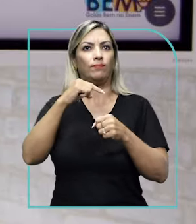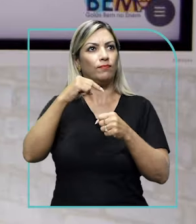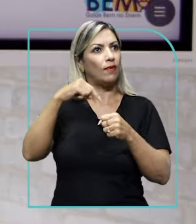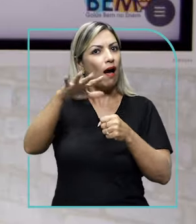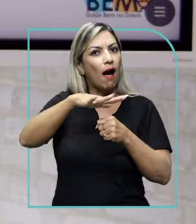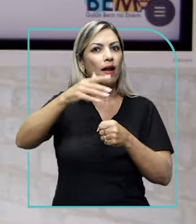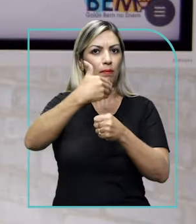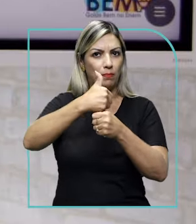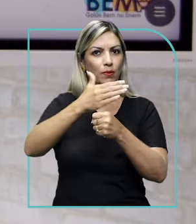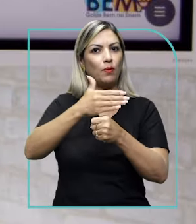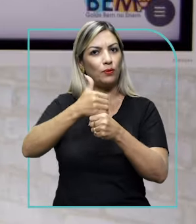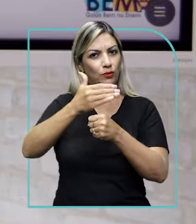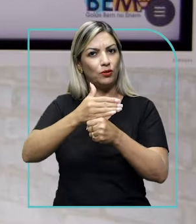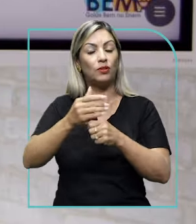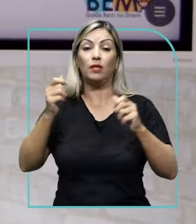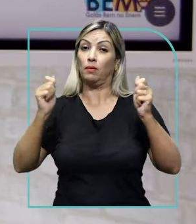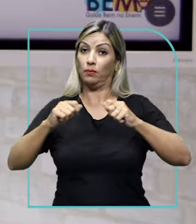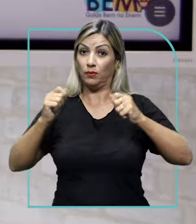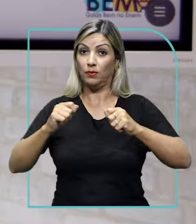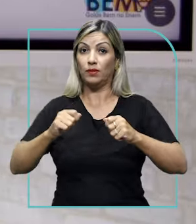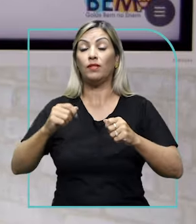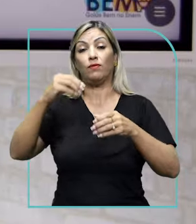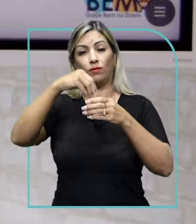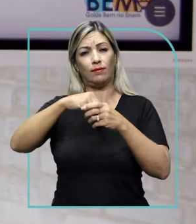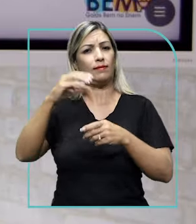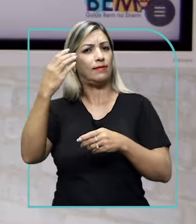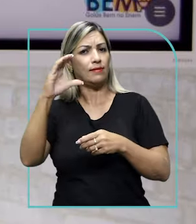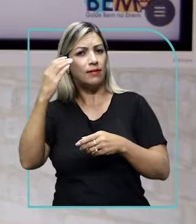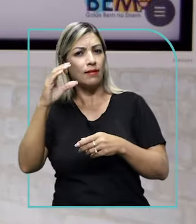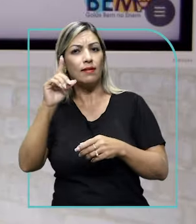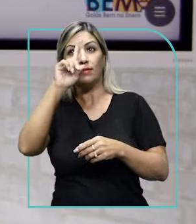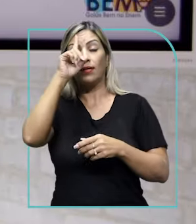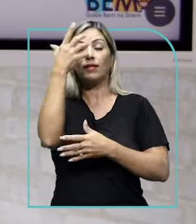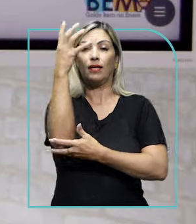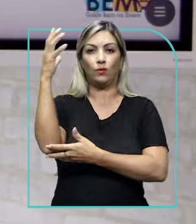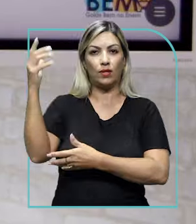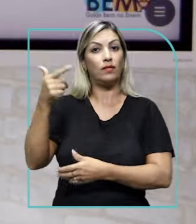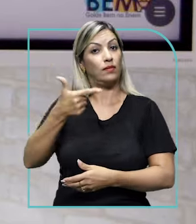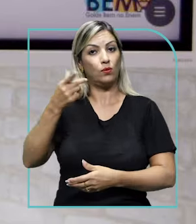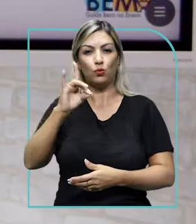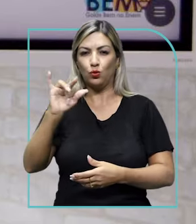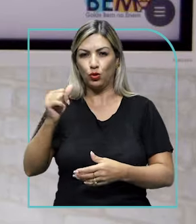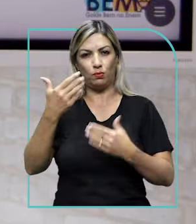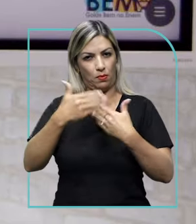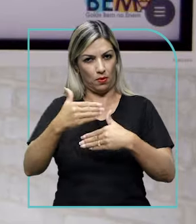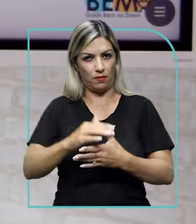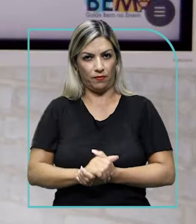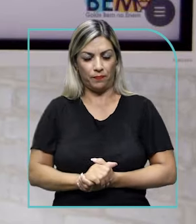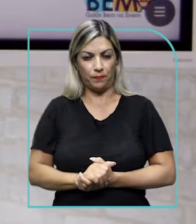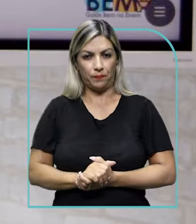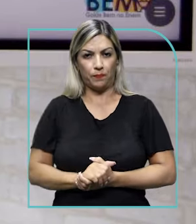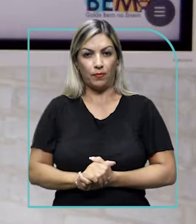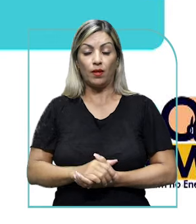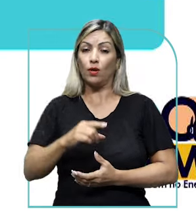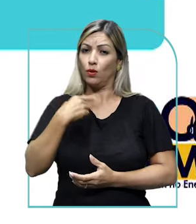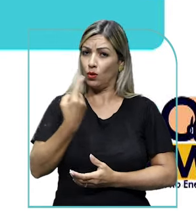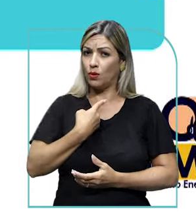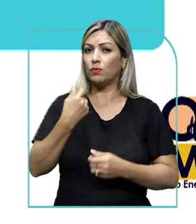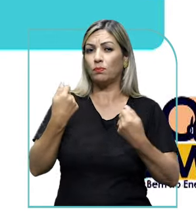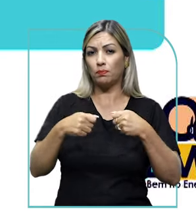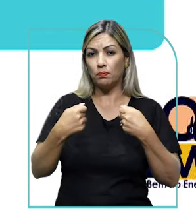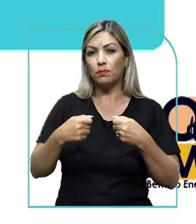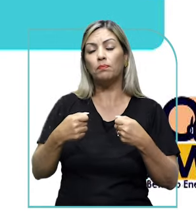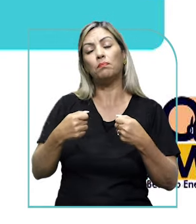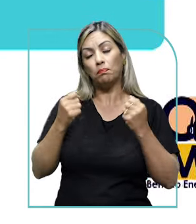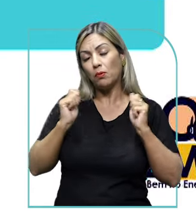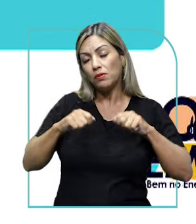biologia, então ele pode cair lá nas ciências da natureza no segundo dia de prova. Mas nós também podemos trazer aqui